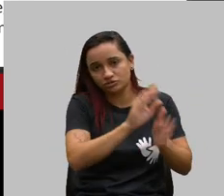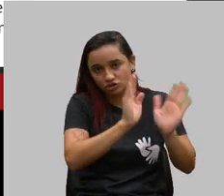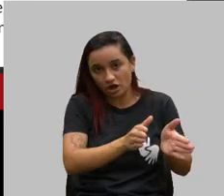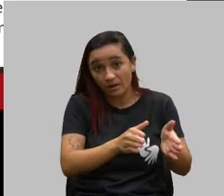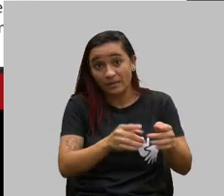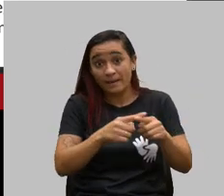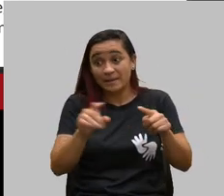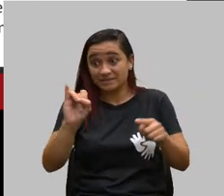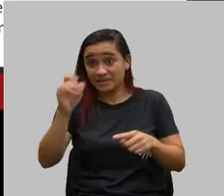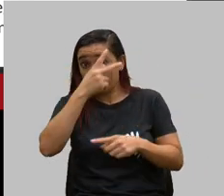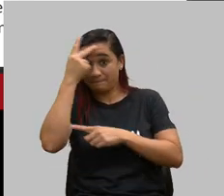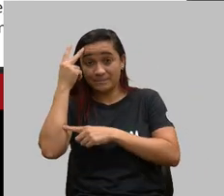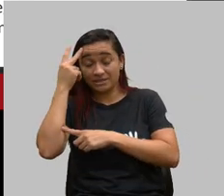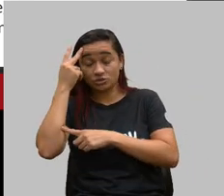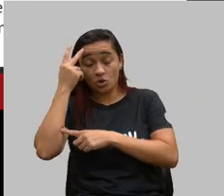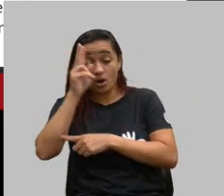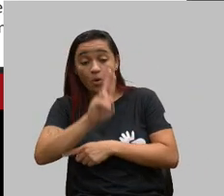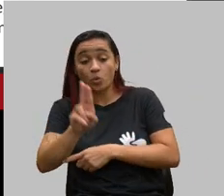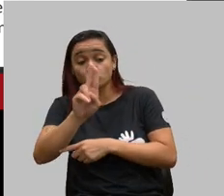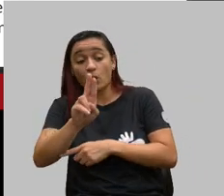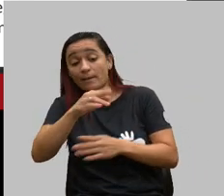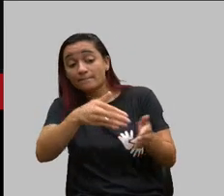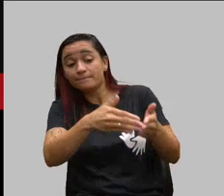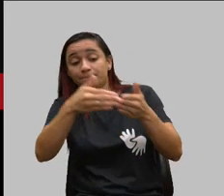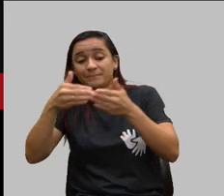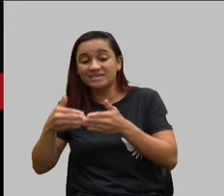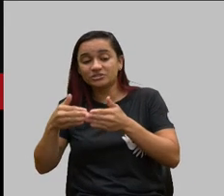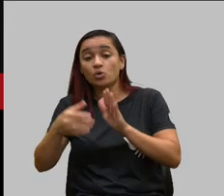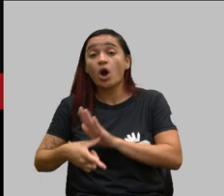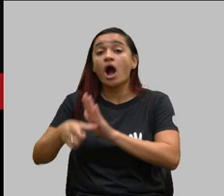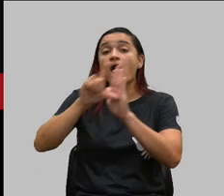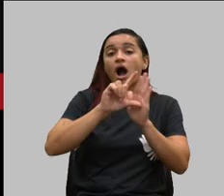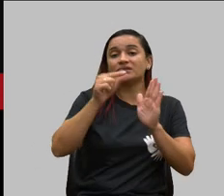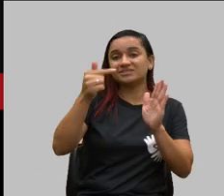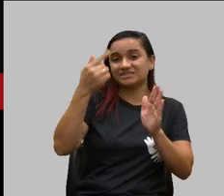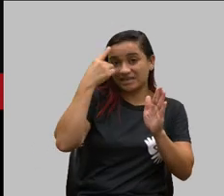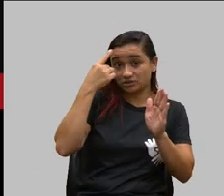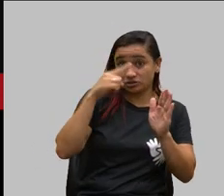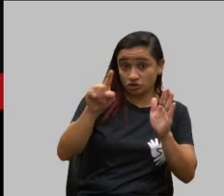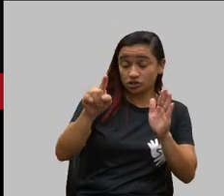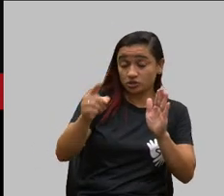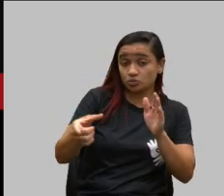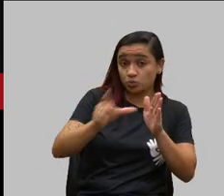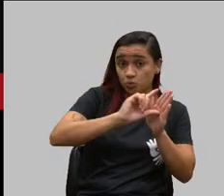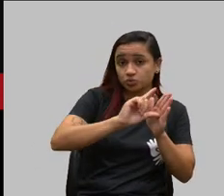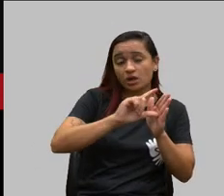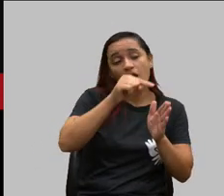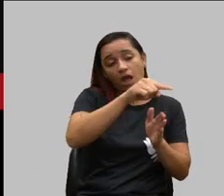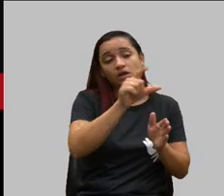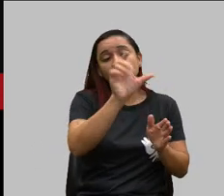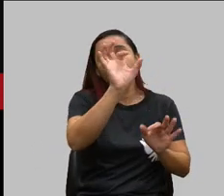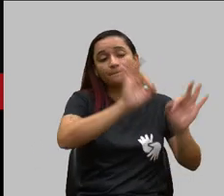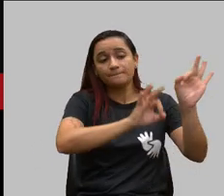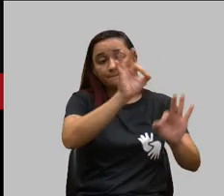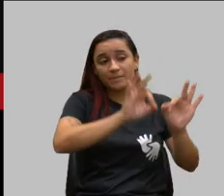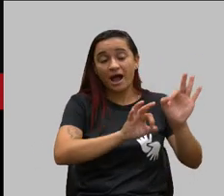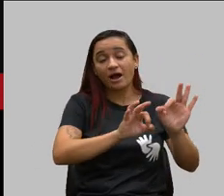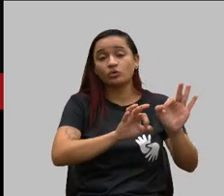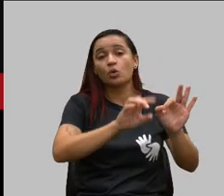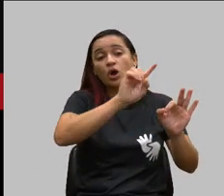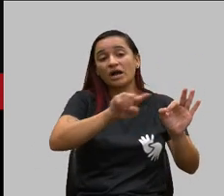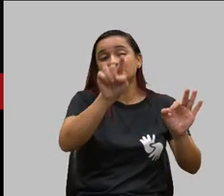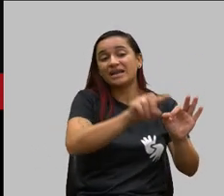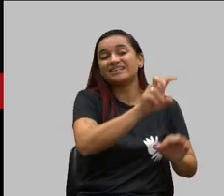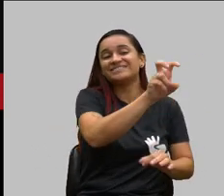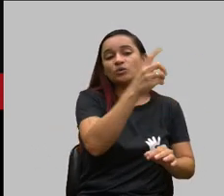pediu lá dentro dos prazos de atendimento em sete dias úteis de determinada coisa o plano foi rescindido com cinco dias mas ela só